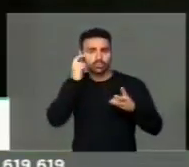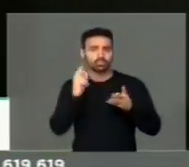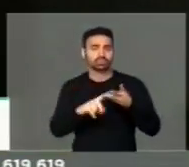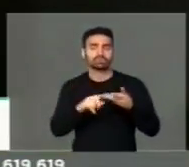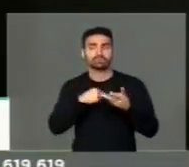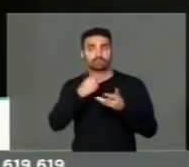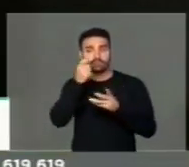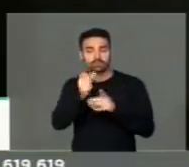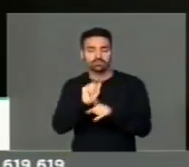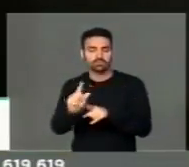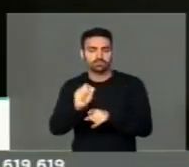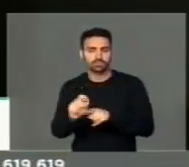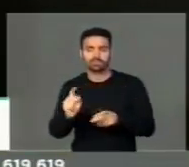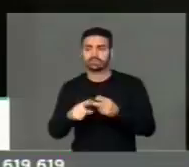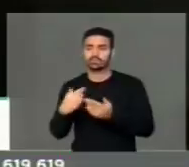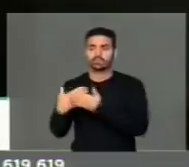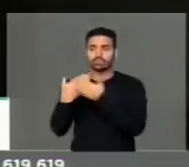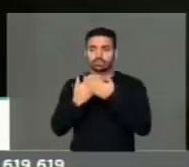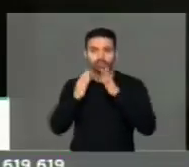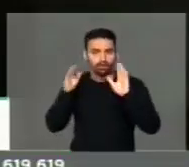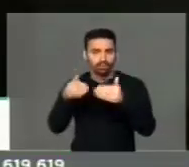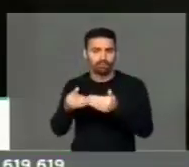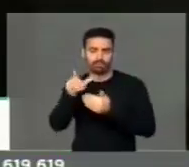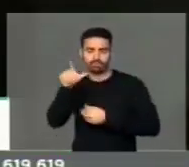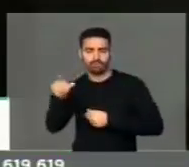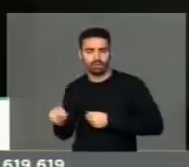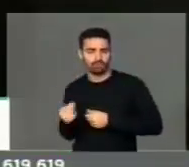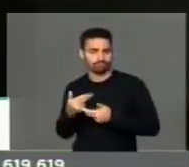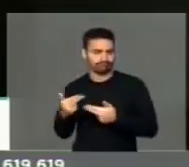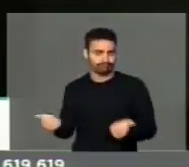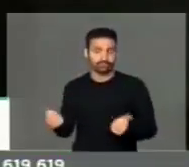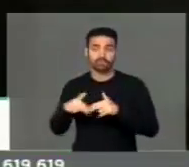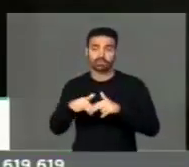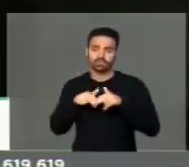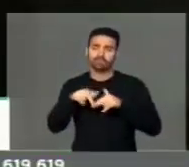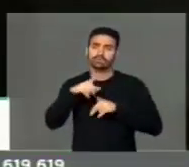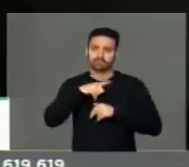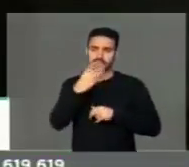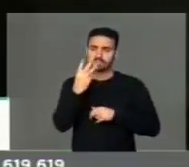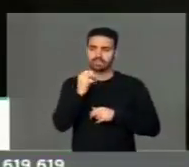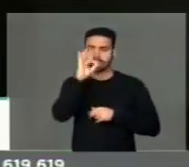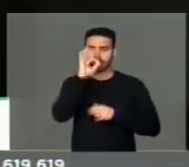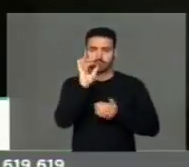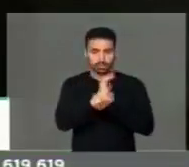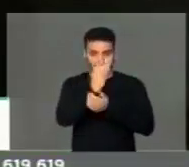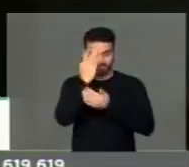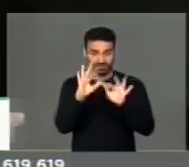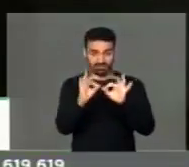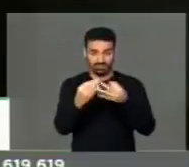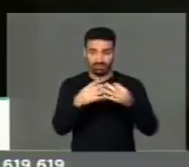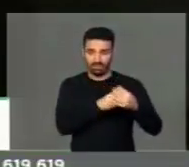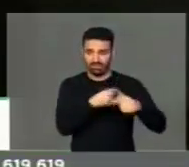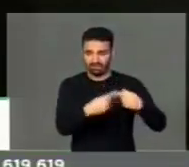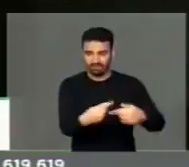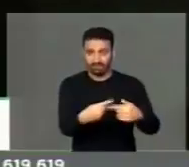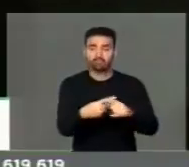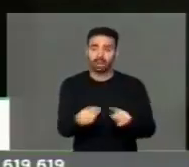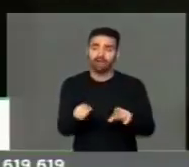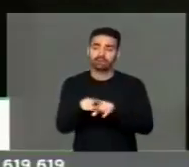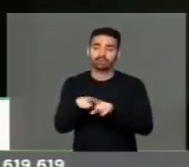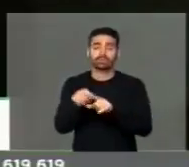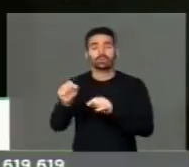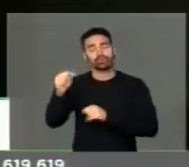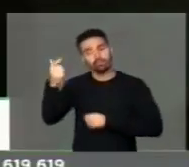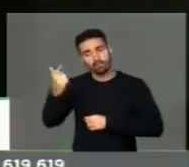investimento, interesse de estudos, então nós temos não só 30 milhões de descendentes, mas nós temos muito mais do que isso, os